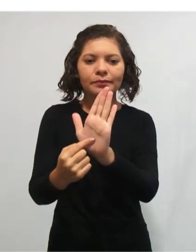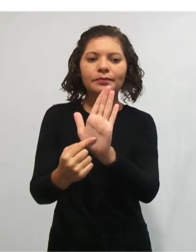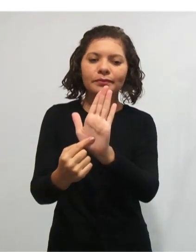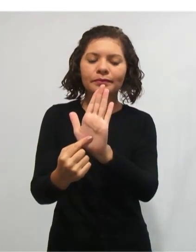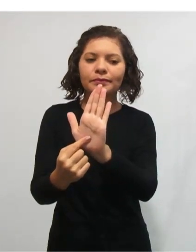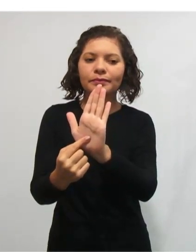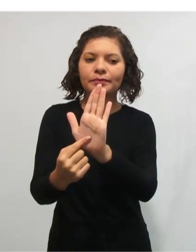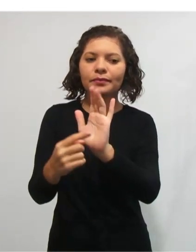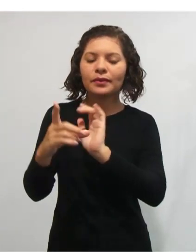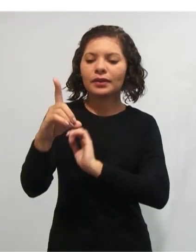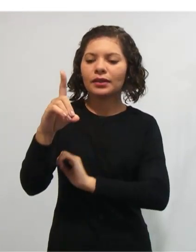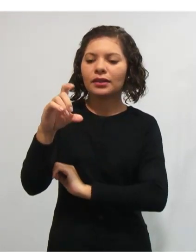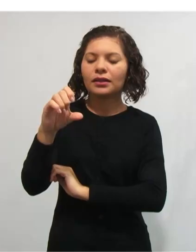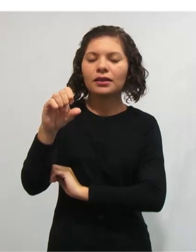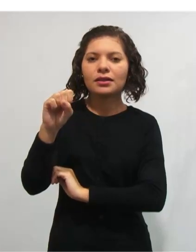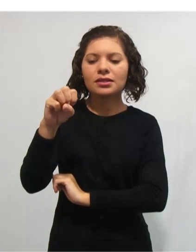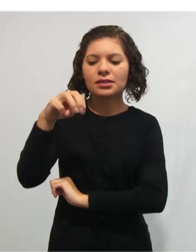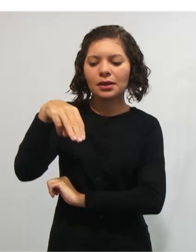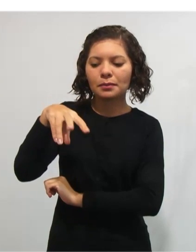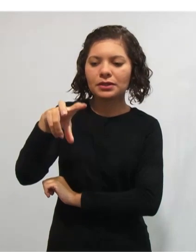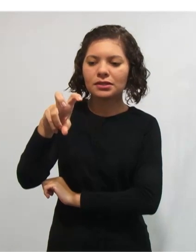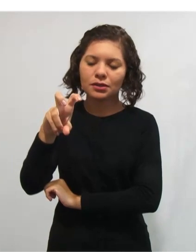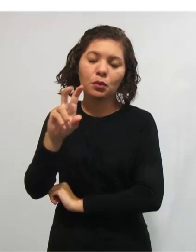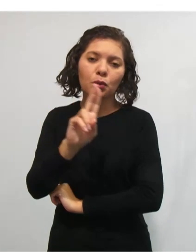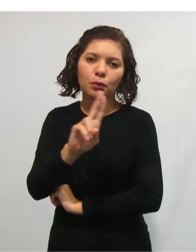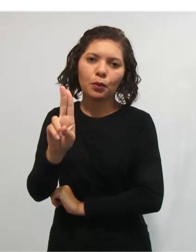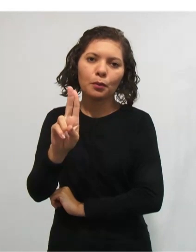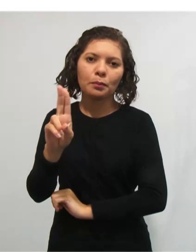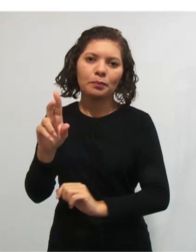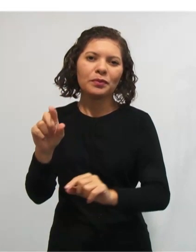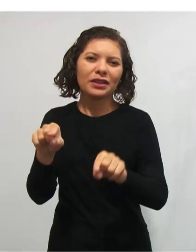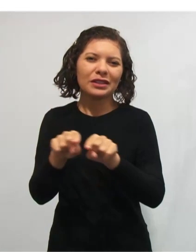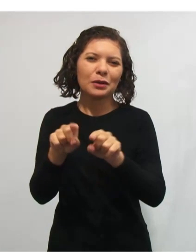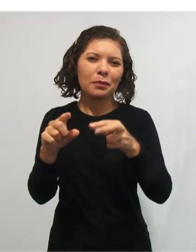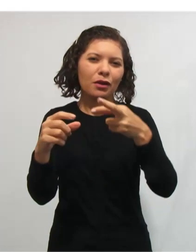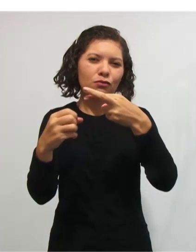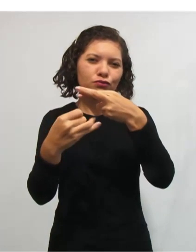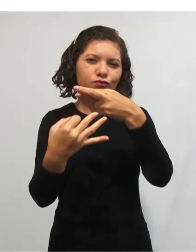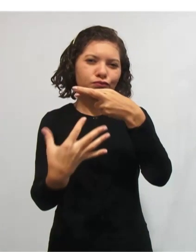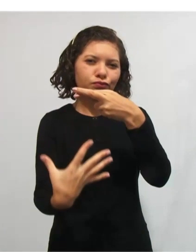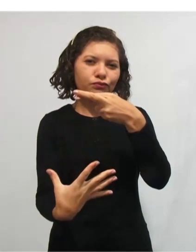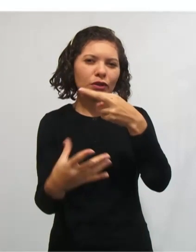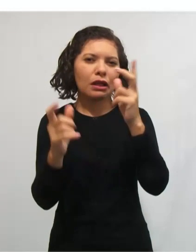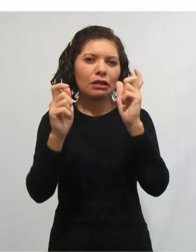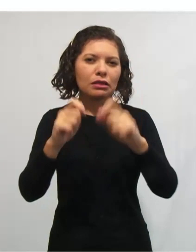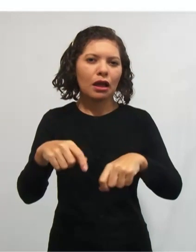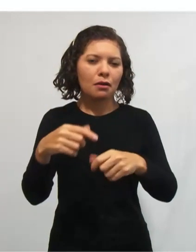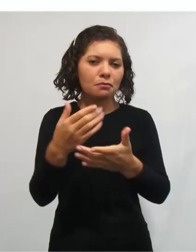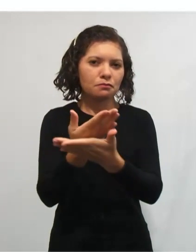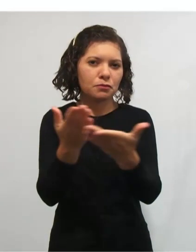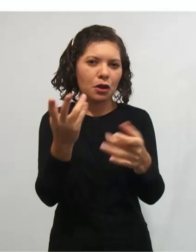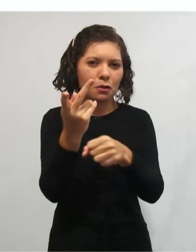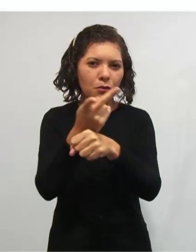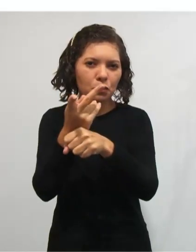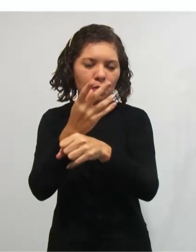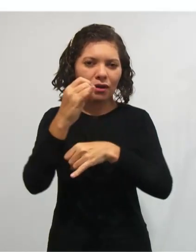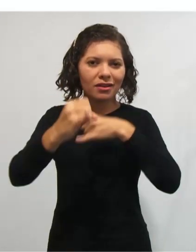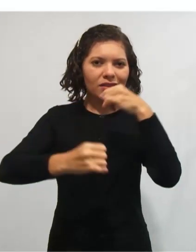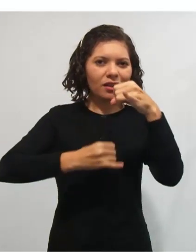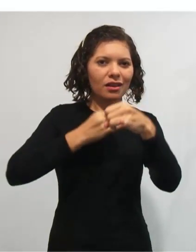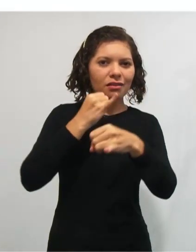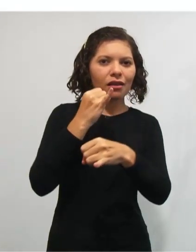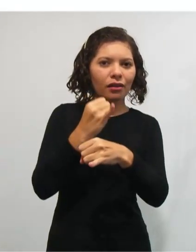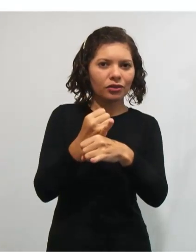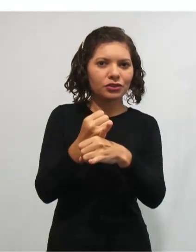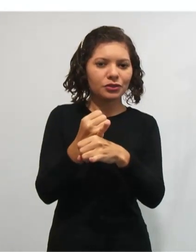-5. Também, alguns outros materiais que você pode buscar na internet, em artigos. E deixo também para você